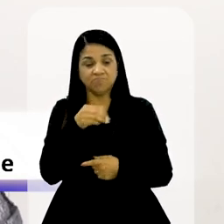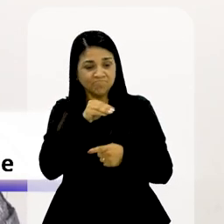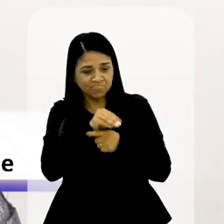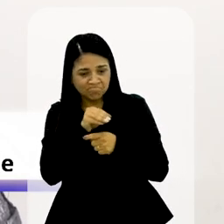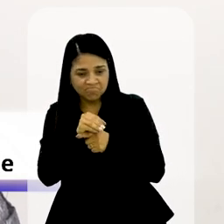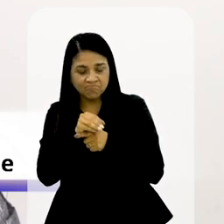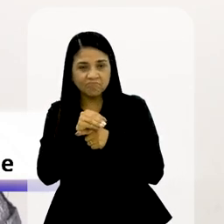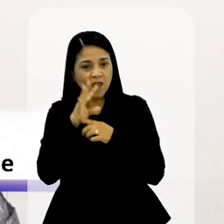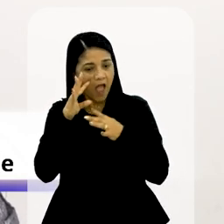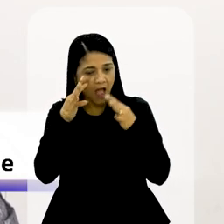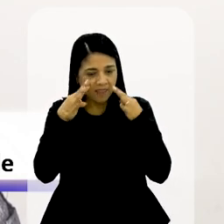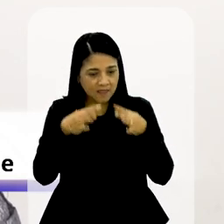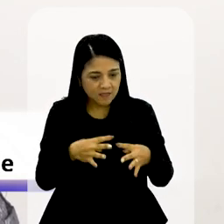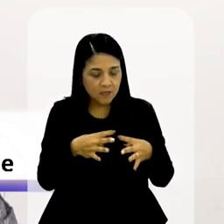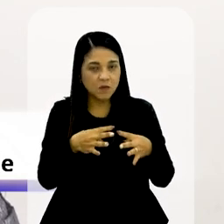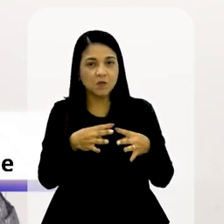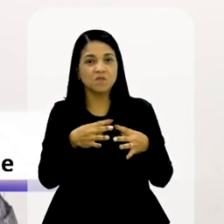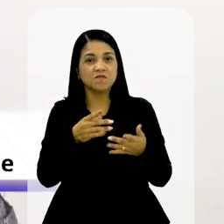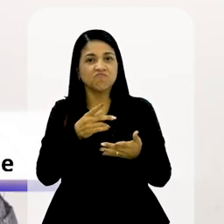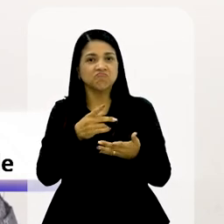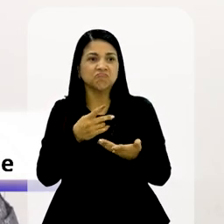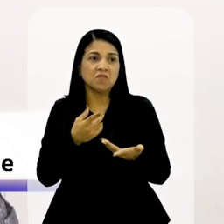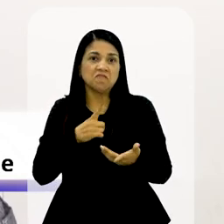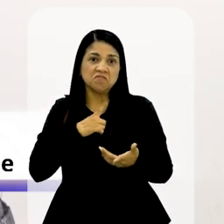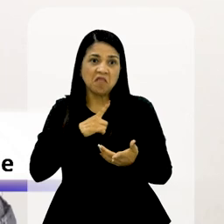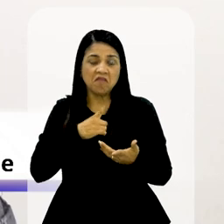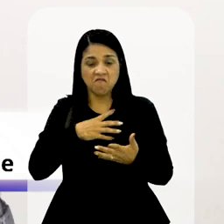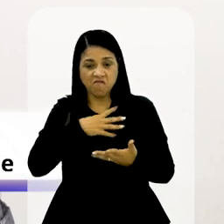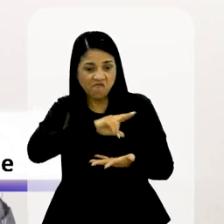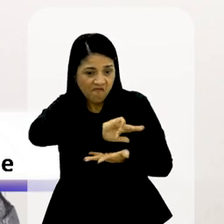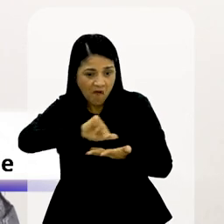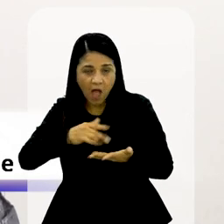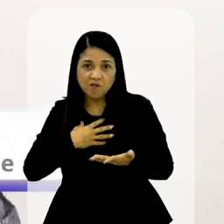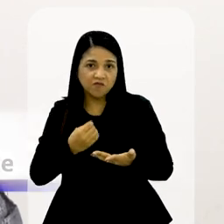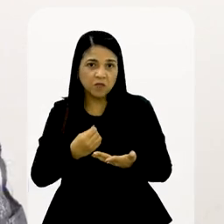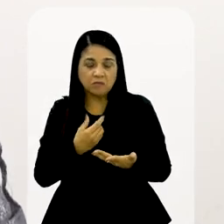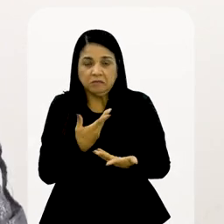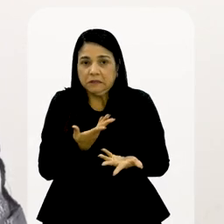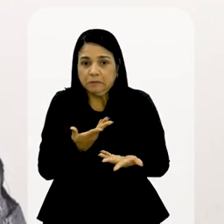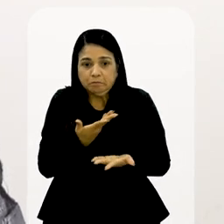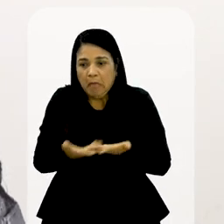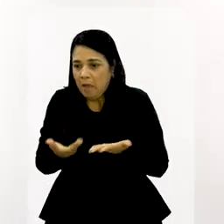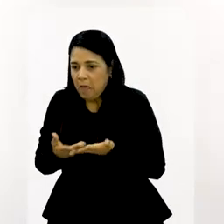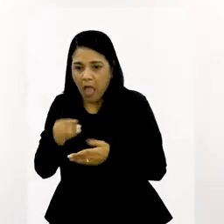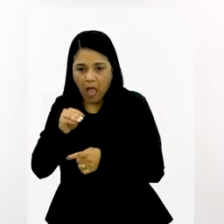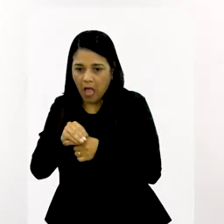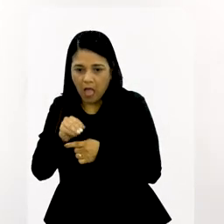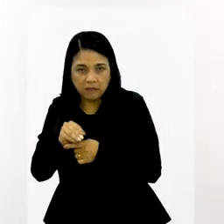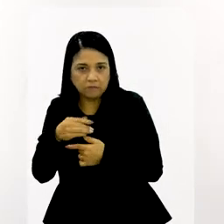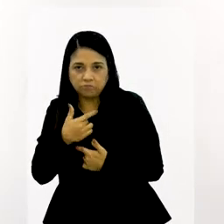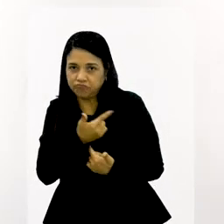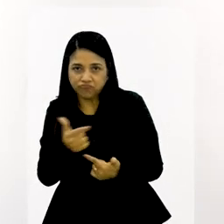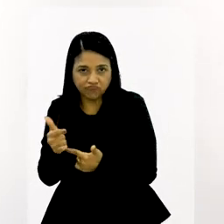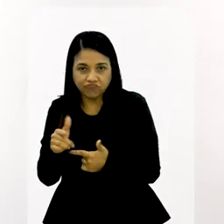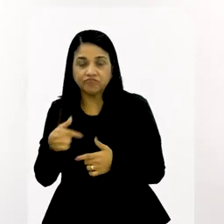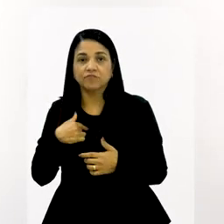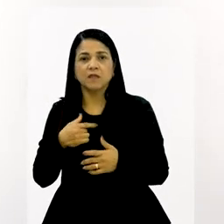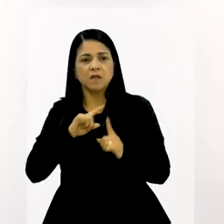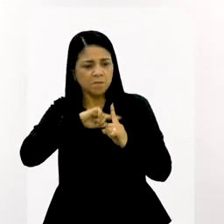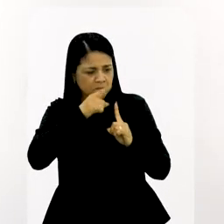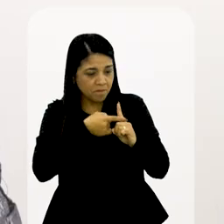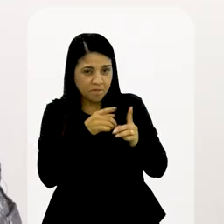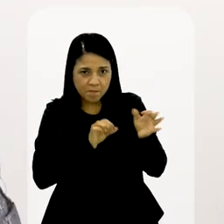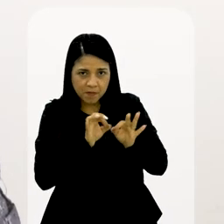zelo e atenção do que ter muitos e às vezes você se perder. Foi uma gravidez planejada?